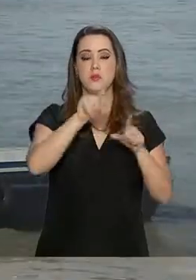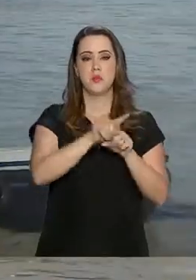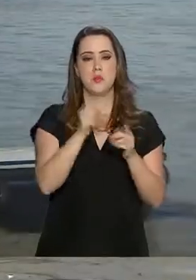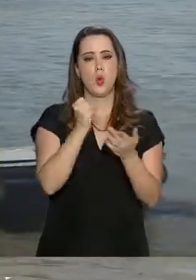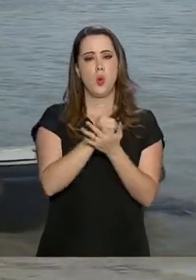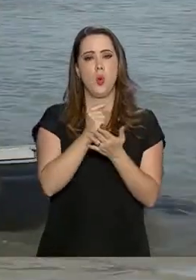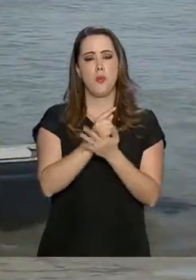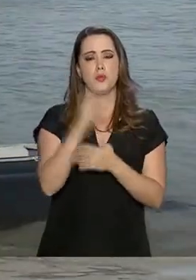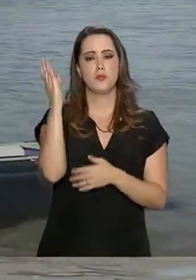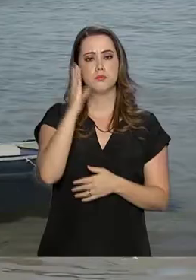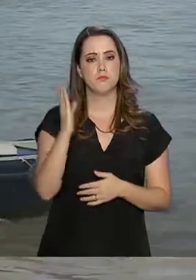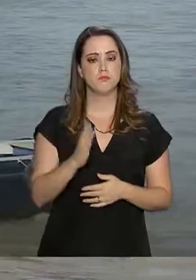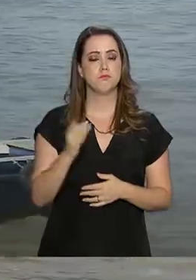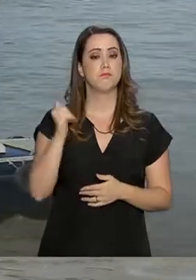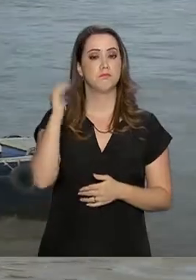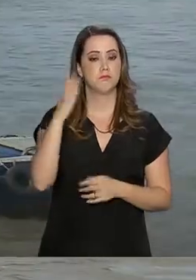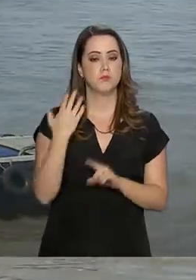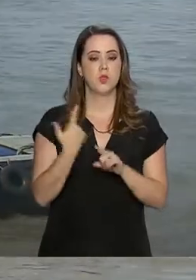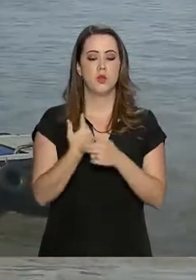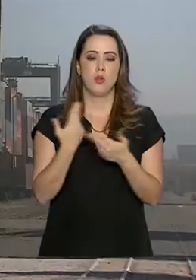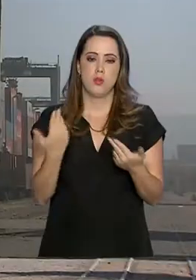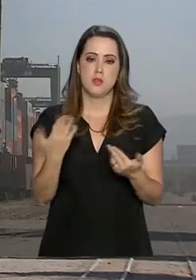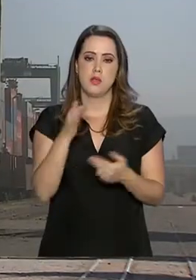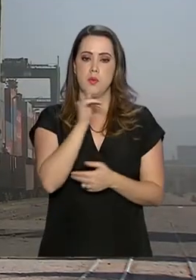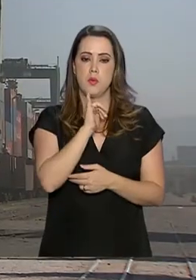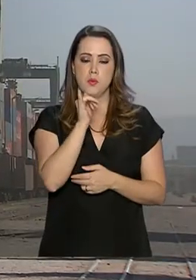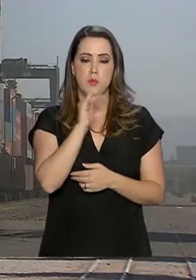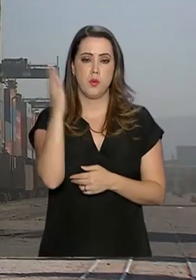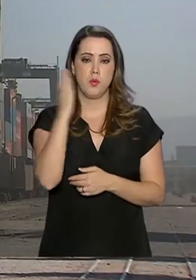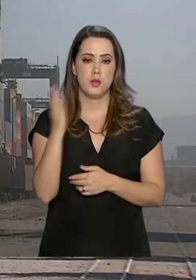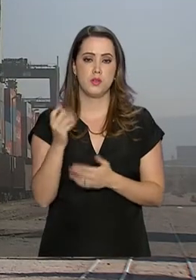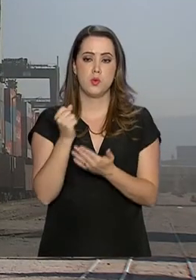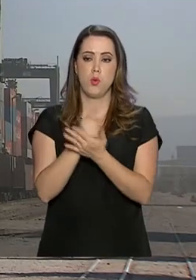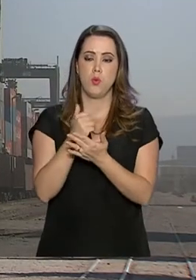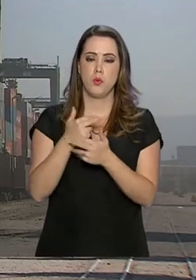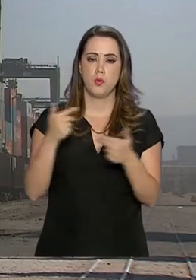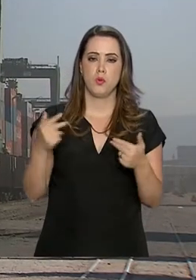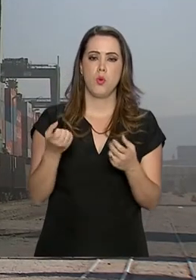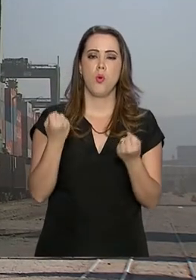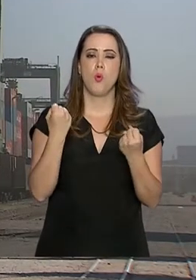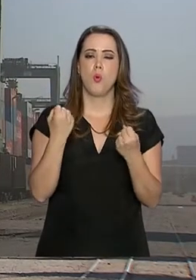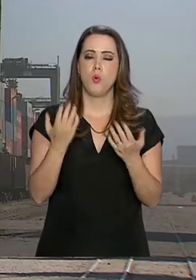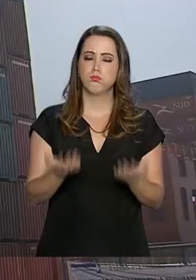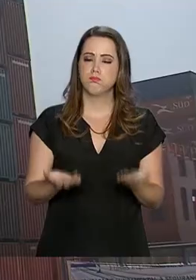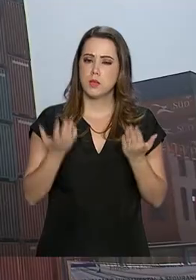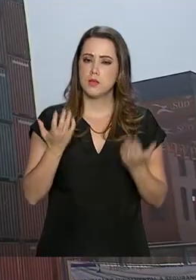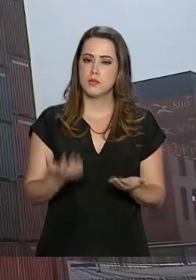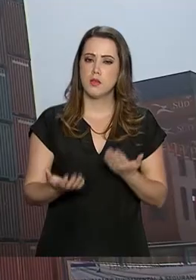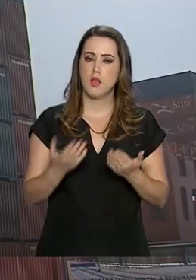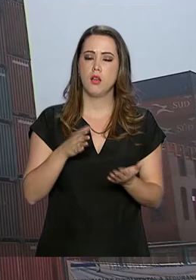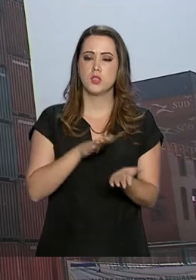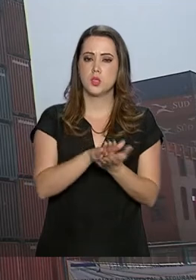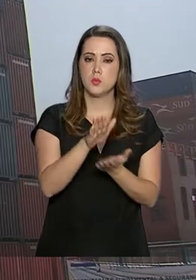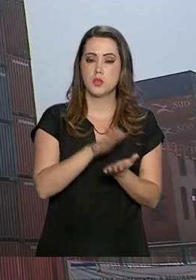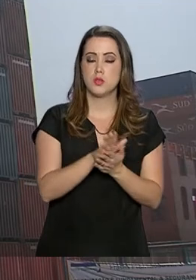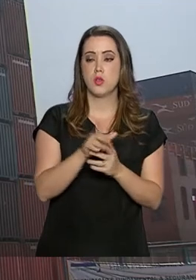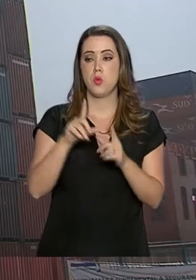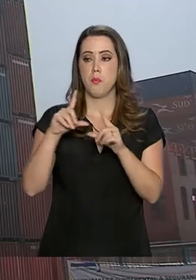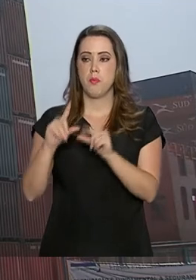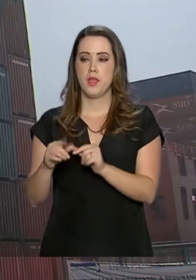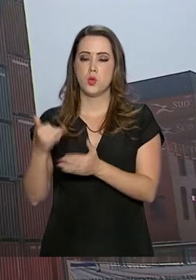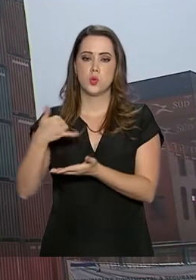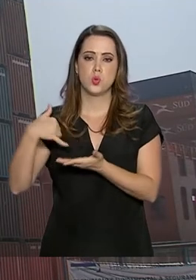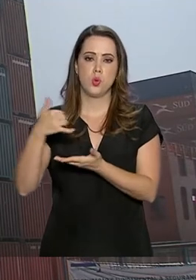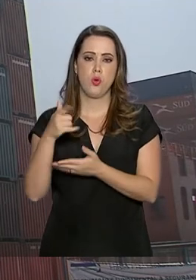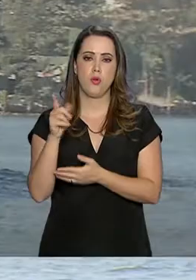importação, o Brasil comprou mais veículos de carga, helicópteros e máquinas de impressão. Mas passou a comprar menos óleo diesel e